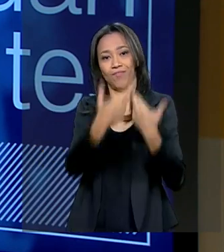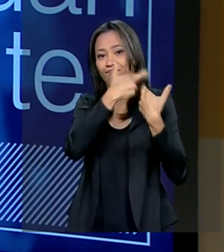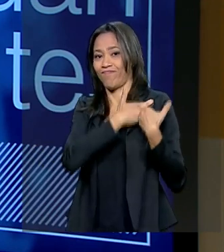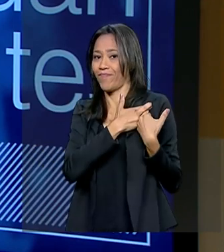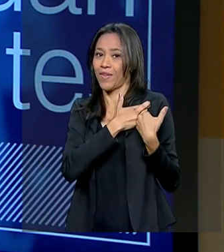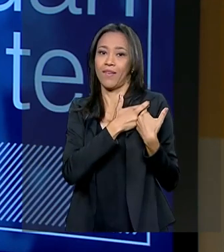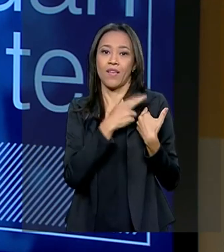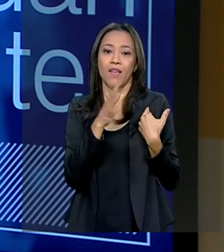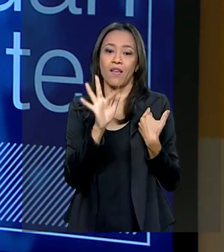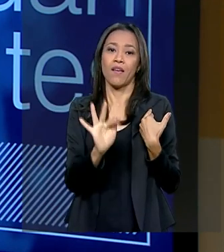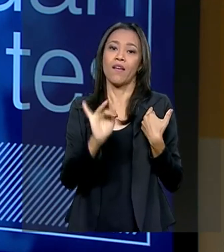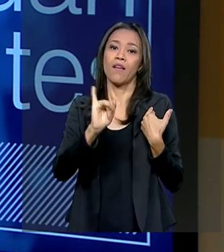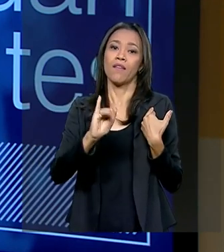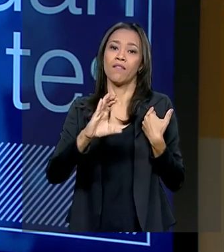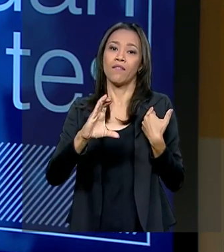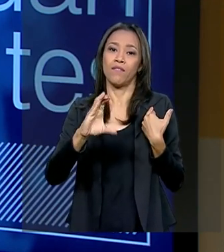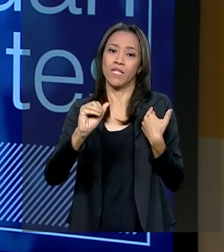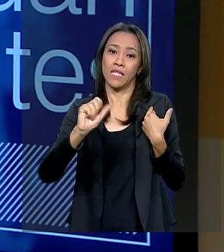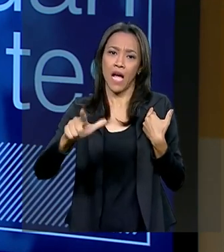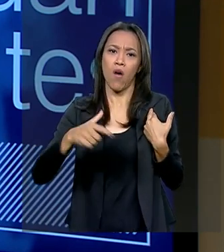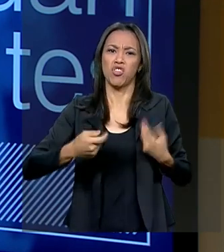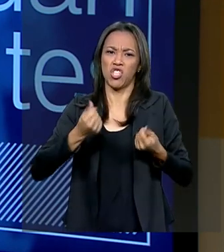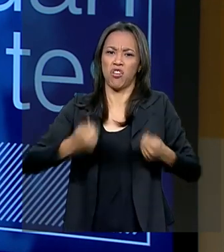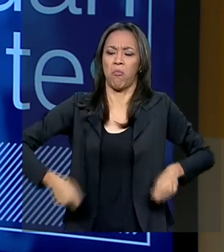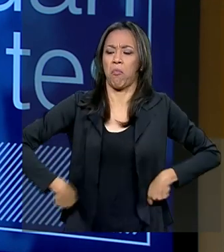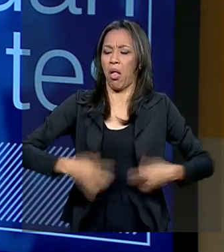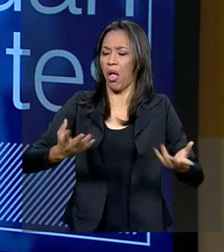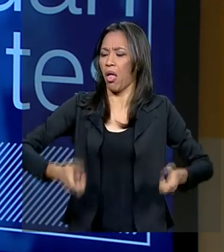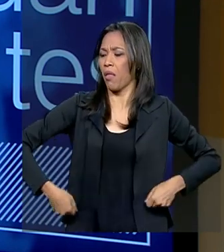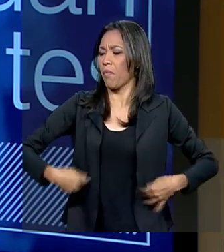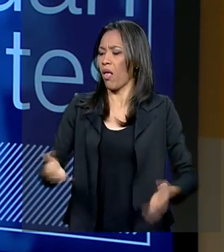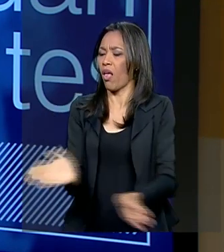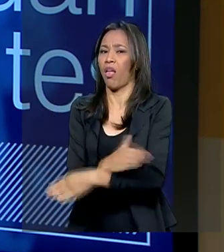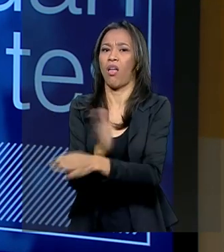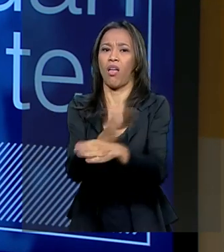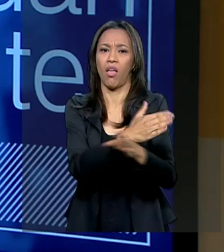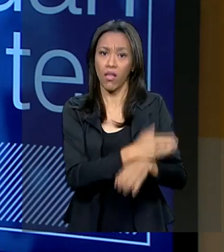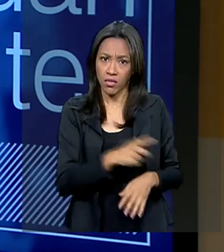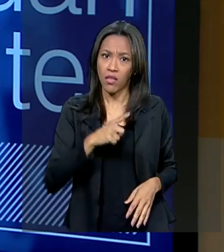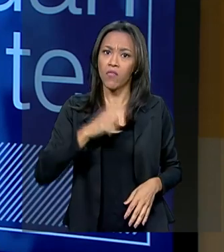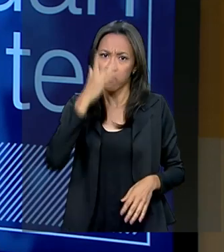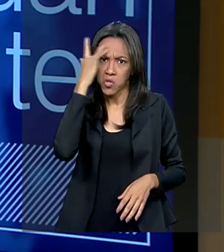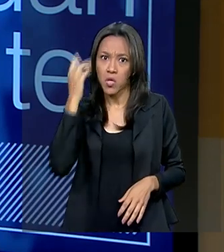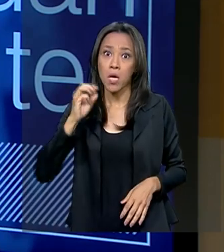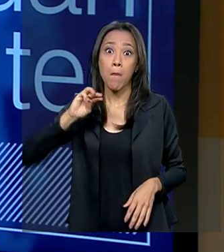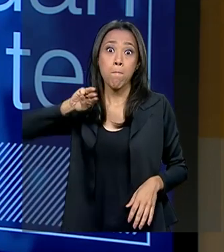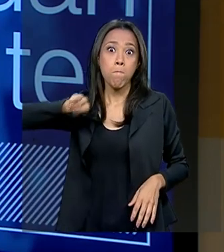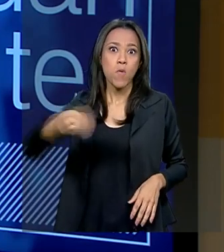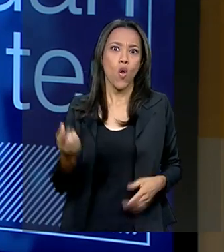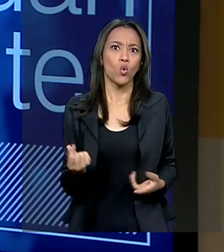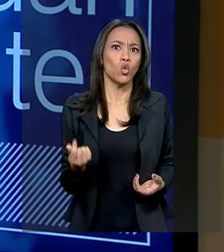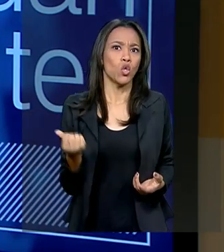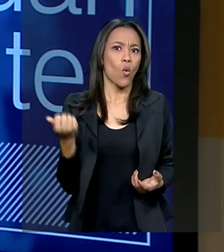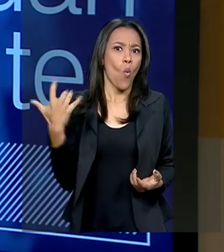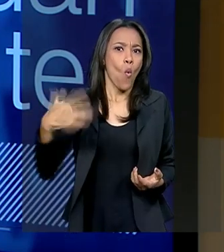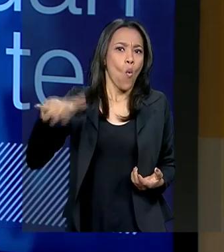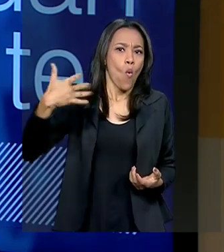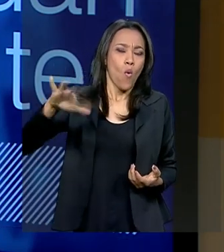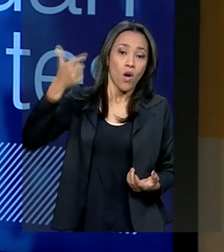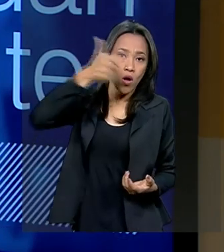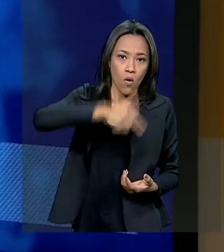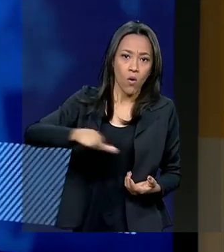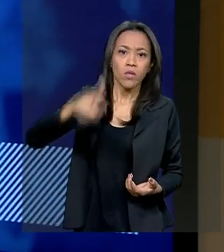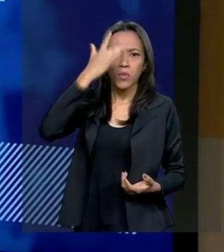Gastava-se muito. Muita gente, inclusive, ficou milionária, sem mérito e agora alguns estão sendo